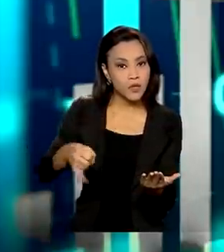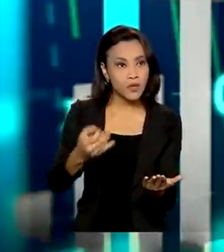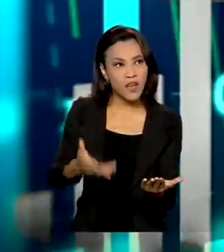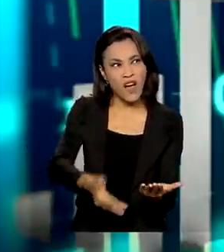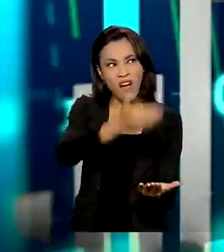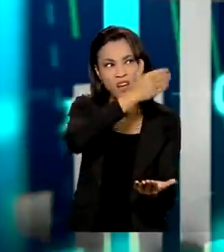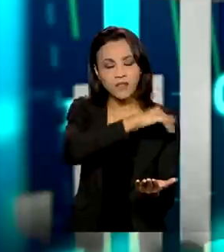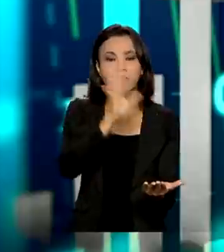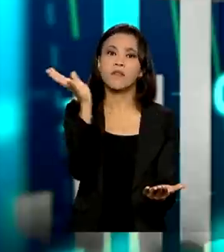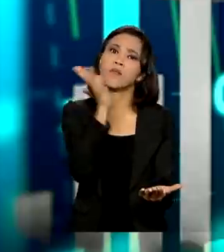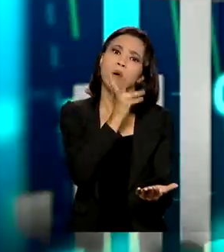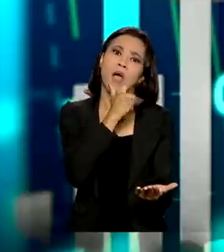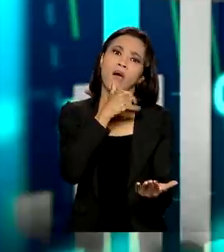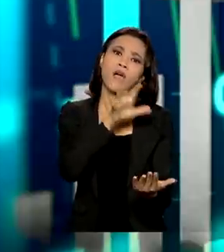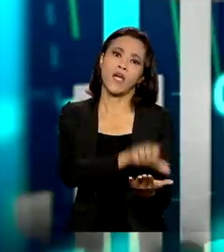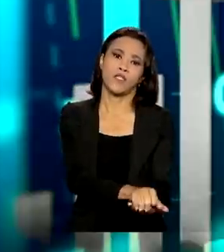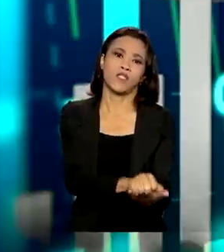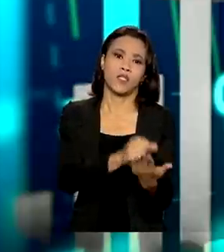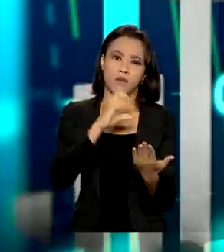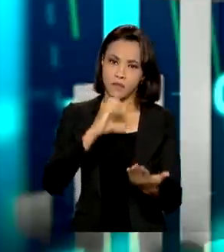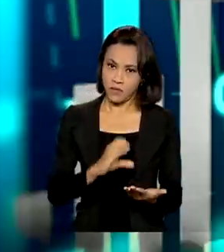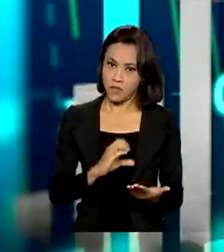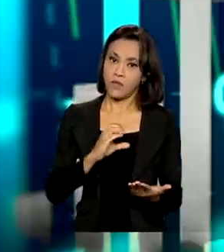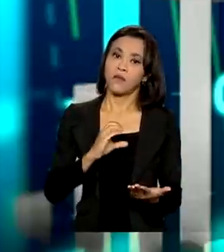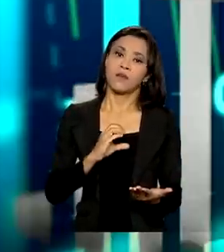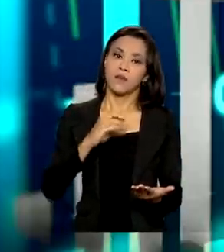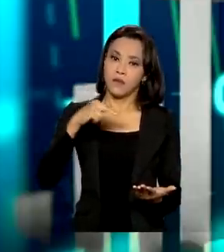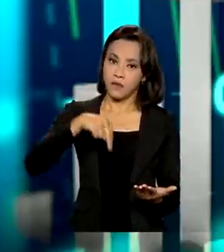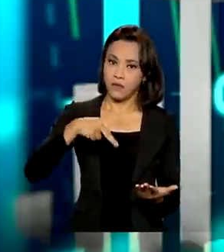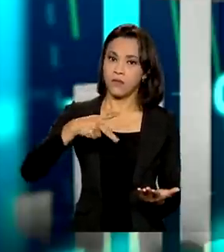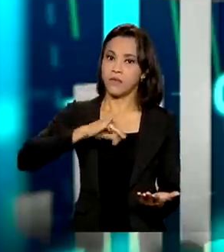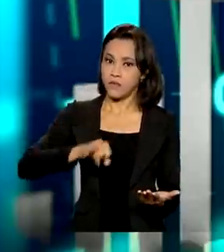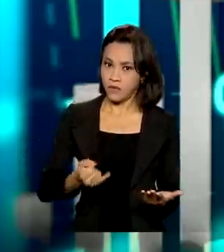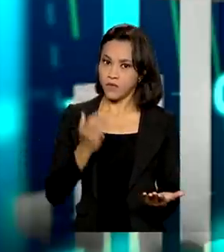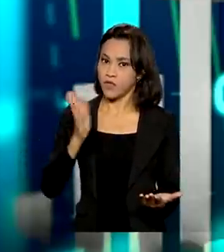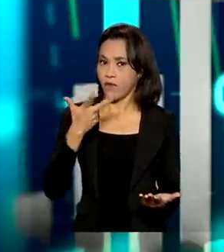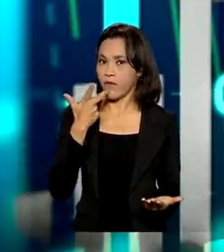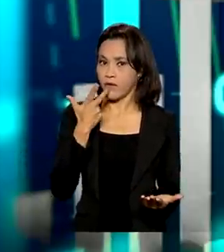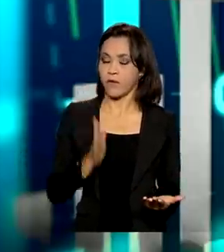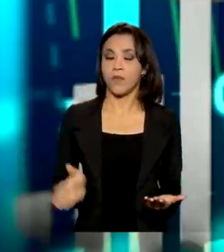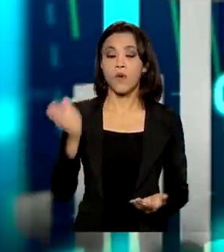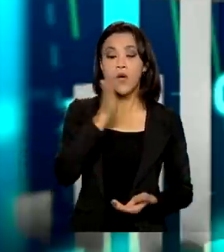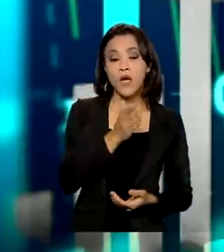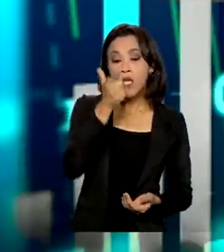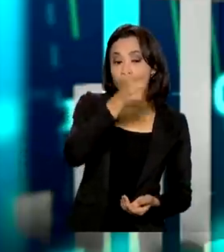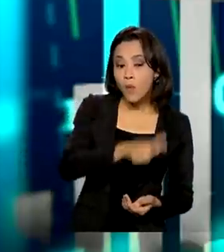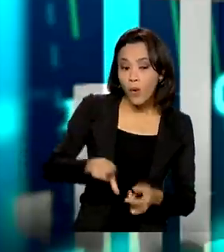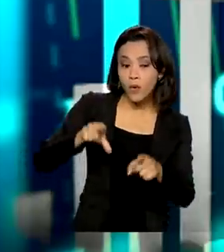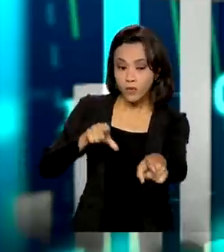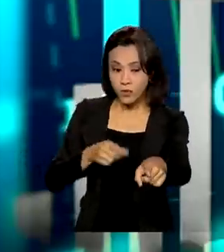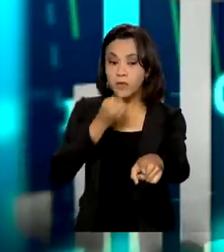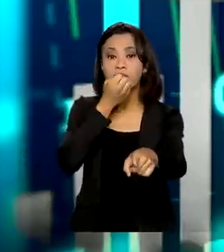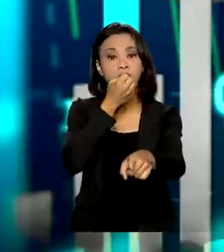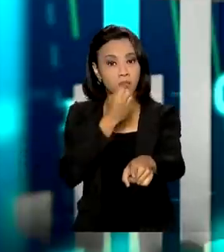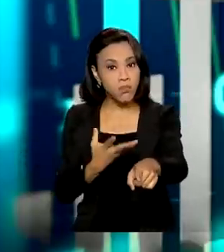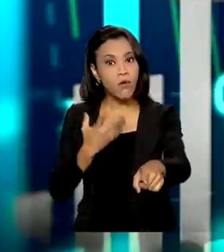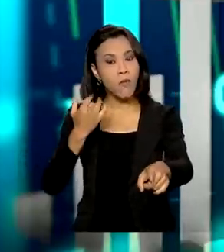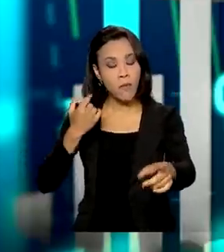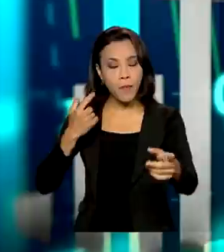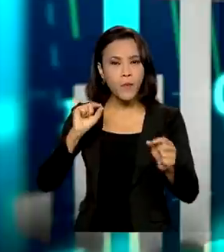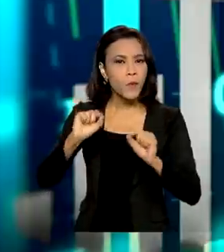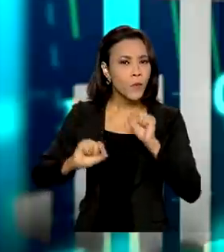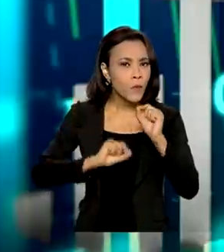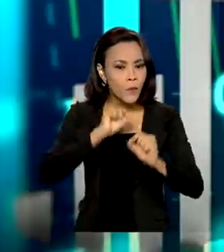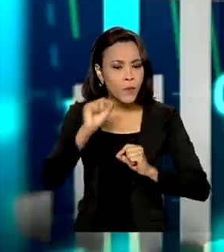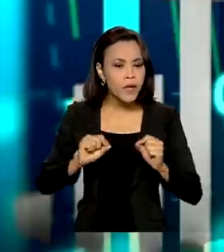gasto há três anos atrás, como nós já mencionamos. E além disso, outro ponto fundamental, que foi uma verdadeira mini revolução, foi a